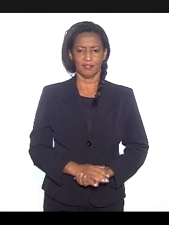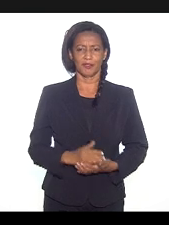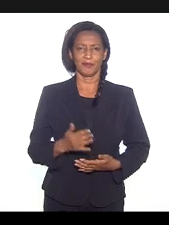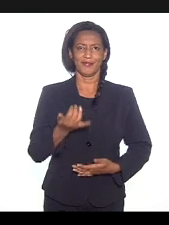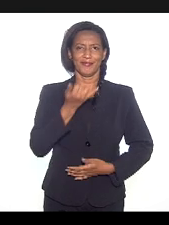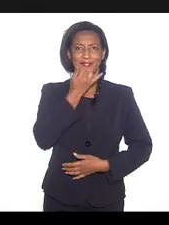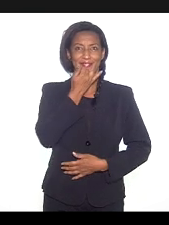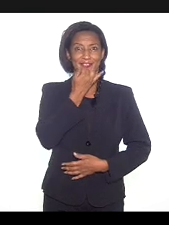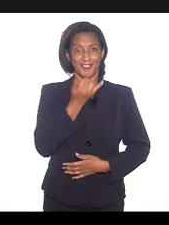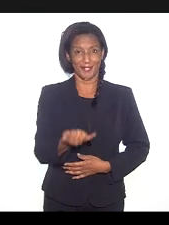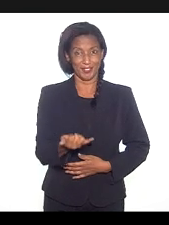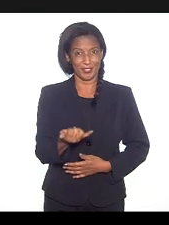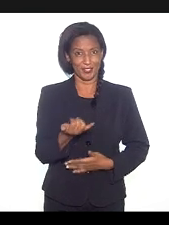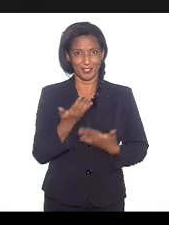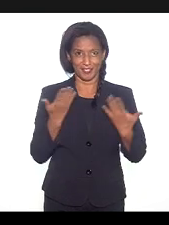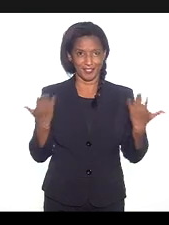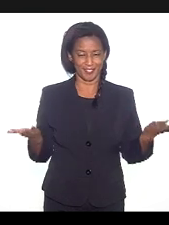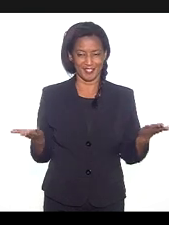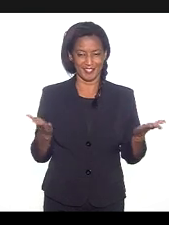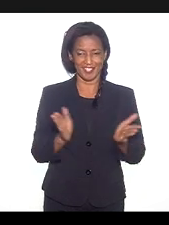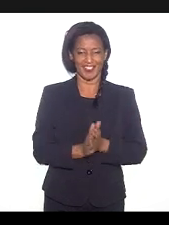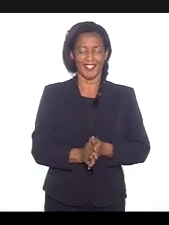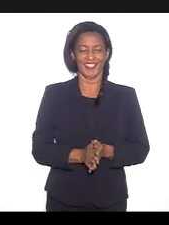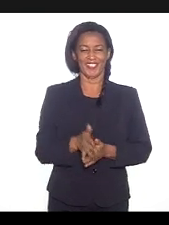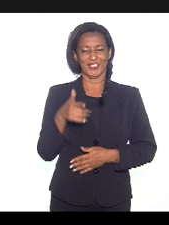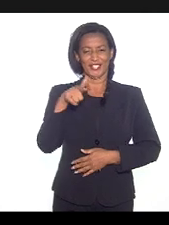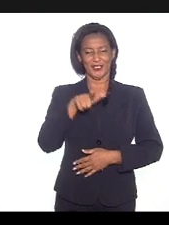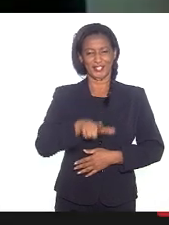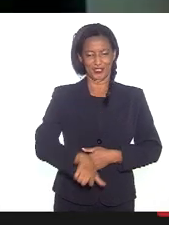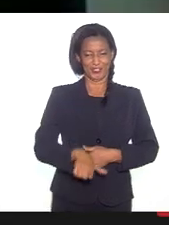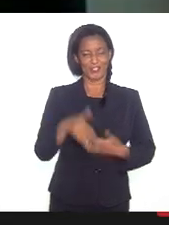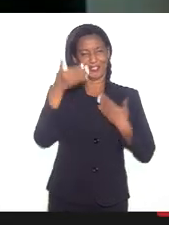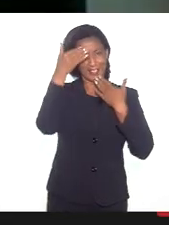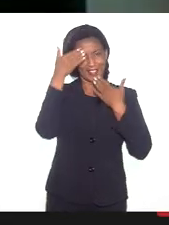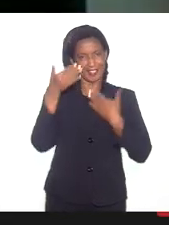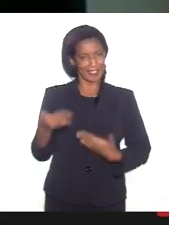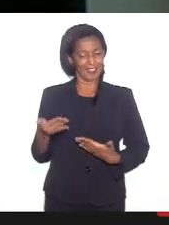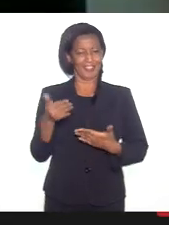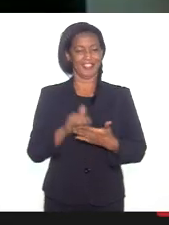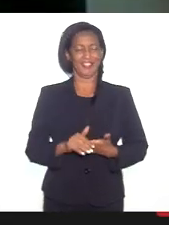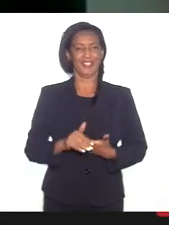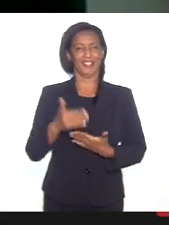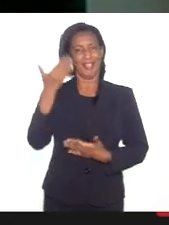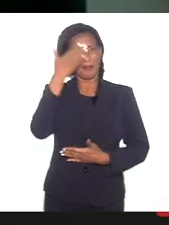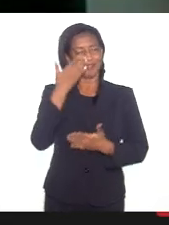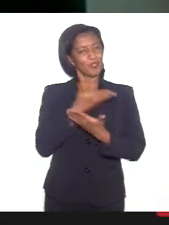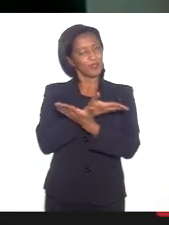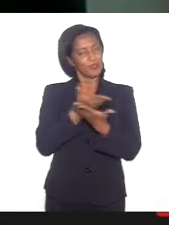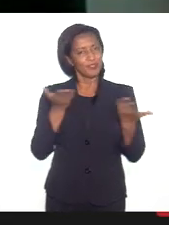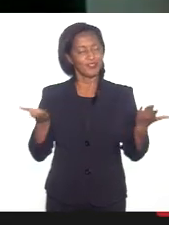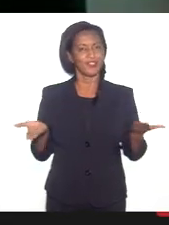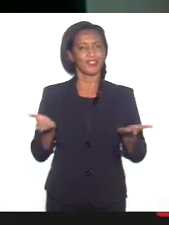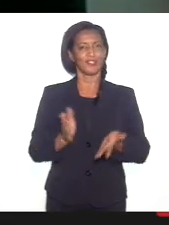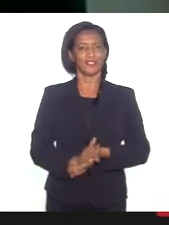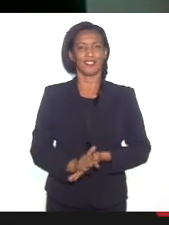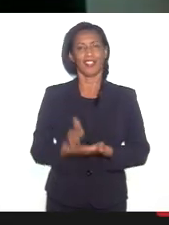Mil desculpas, mil desculpas. Então, mais uma vez, agradecendo a presença de todos,